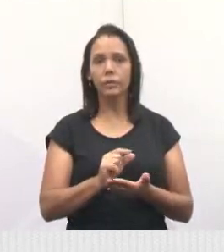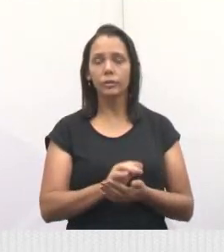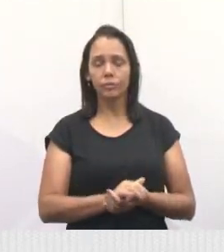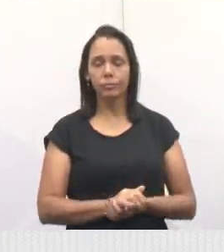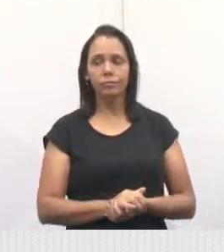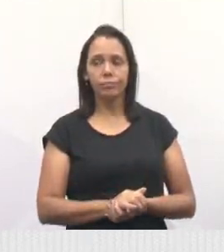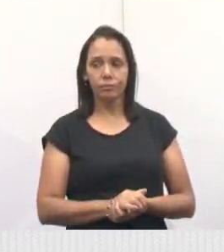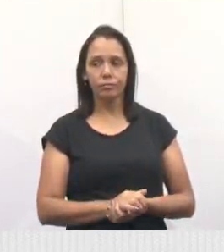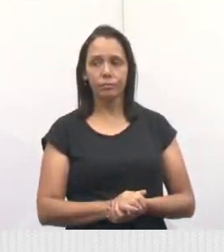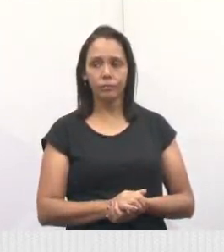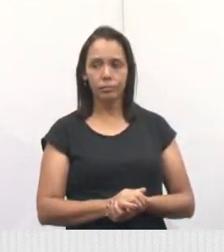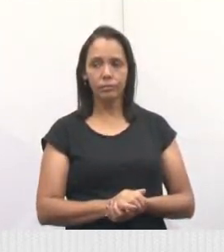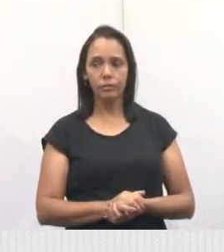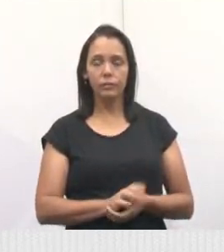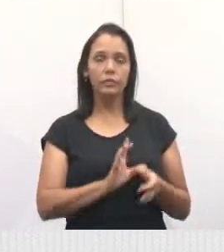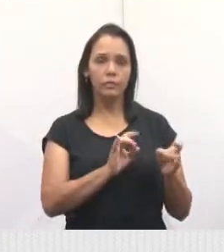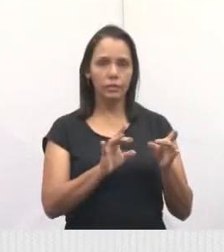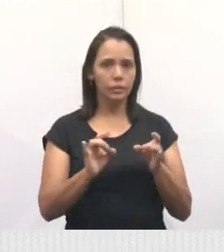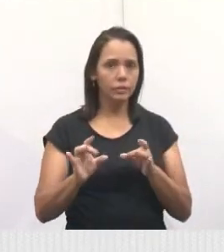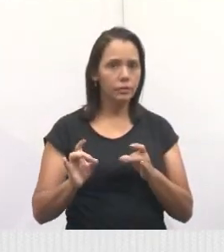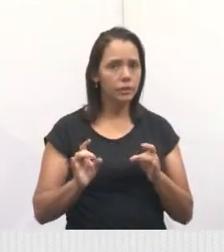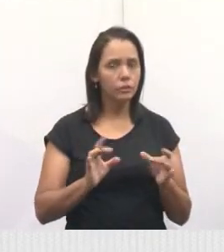É, nas barracas.